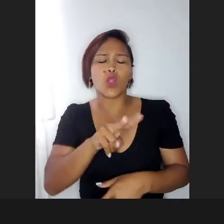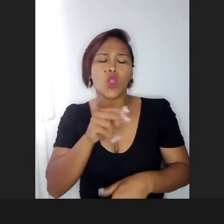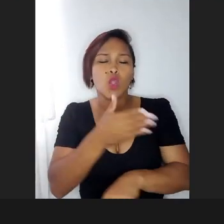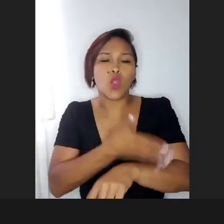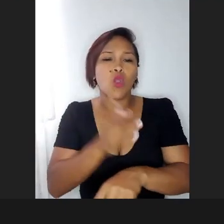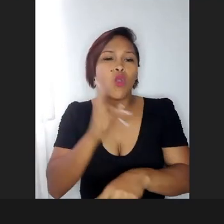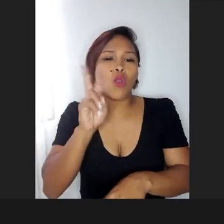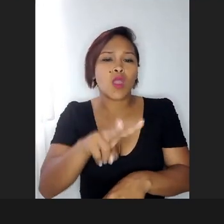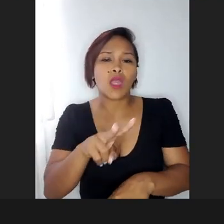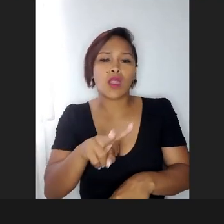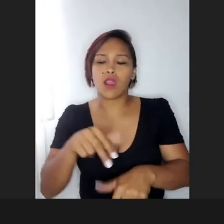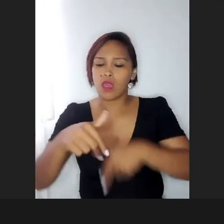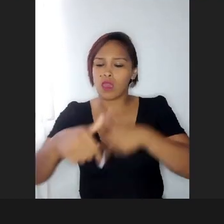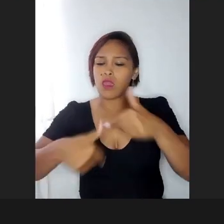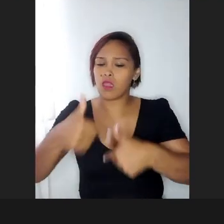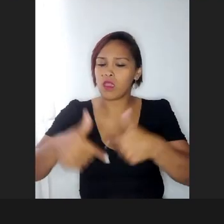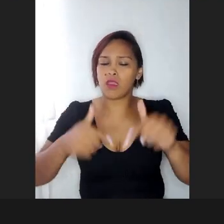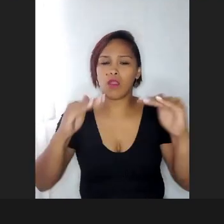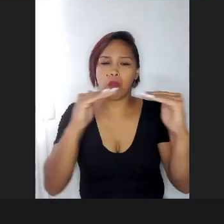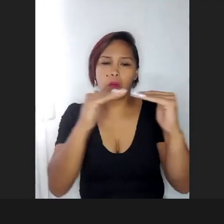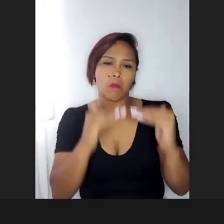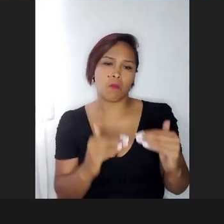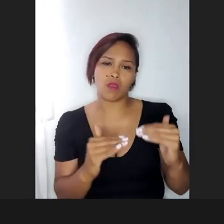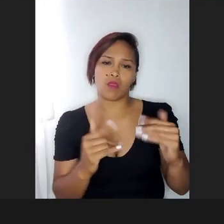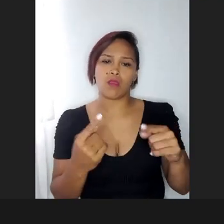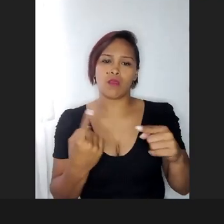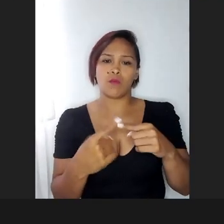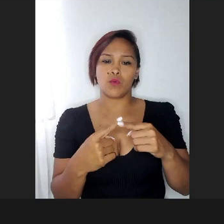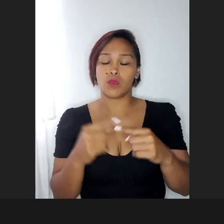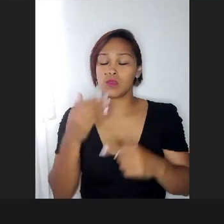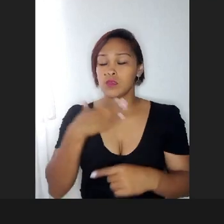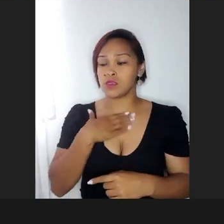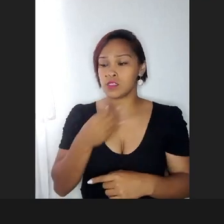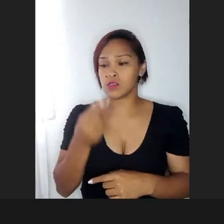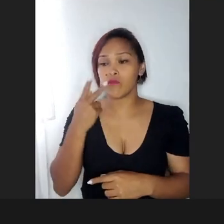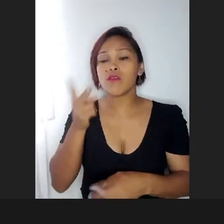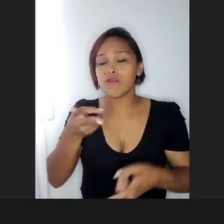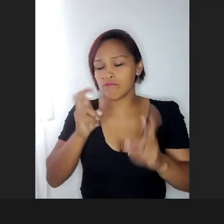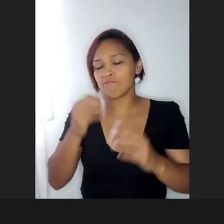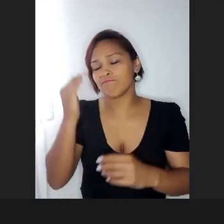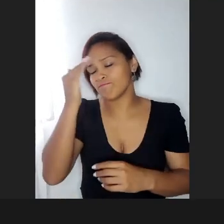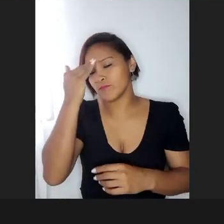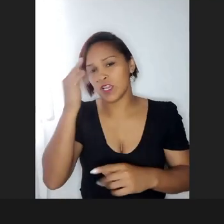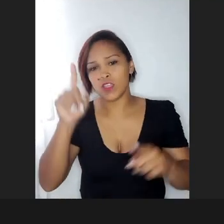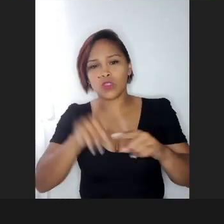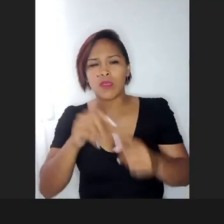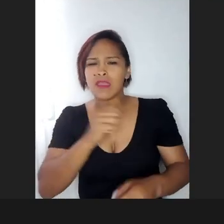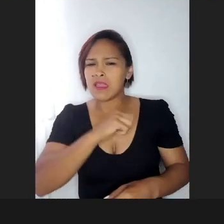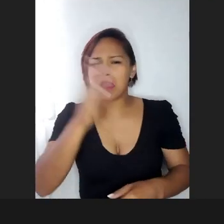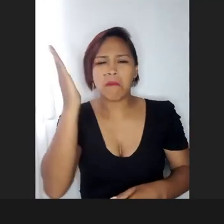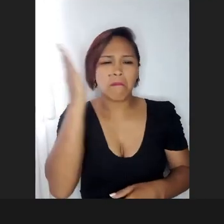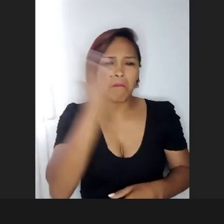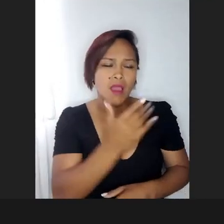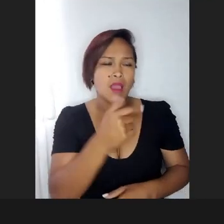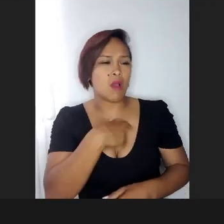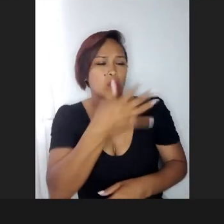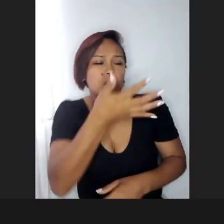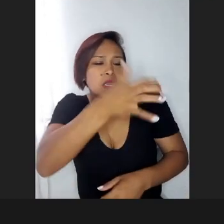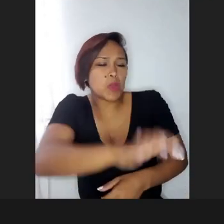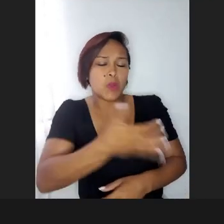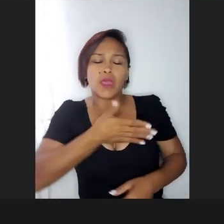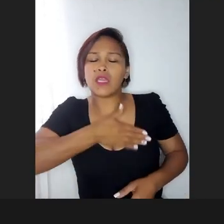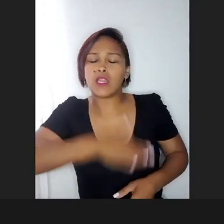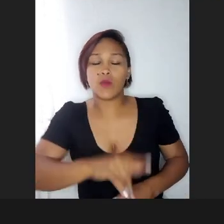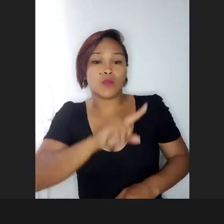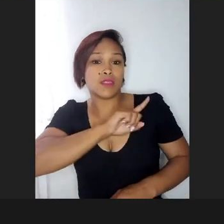tá ali nos padrões, porque seu filho vai conseguir reagir, não é que seu filho é mal, que ele tá, né, tratando